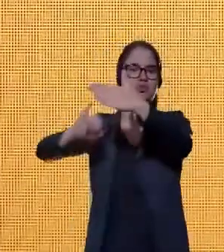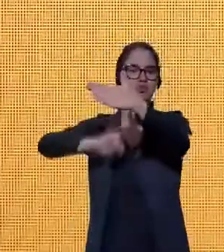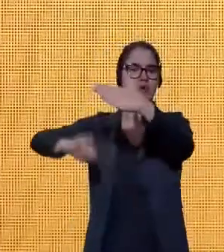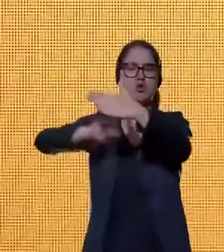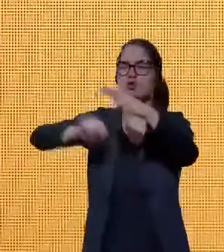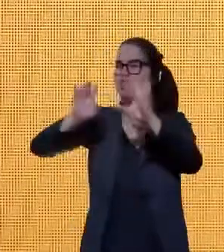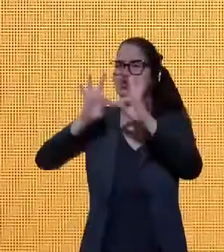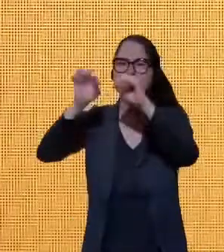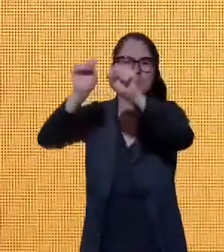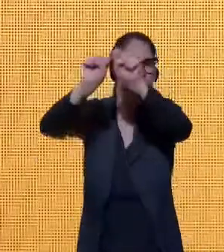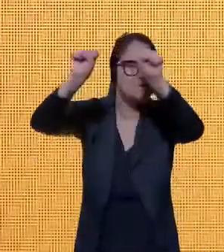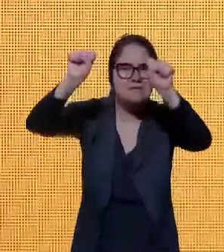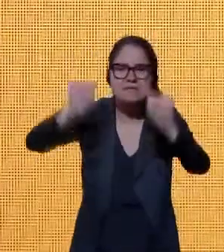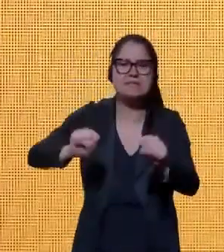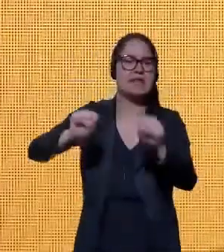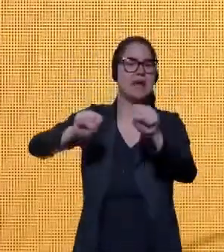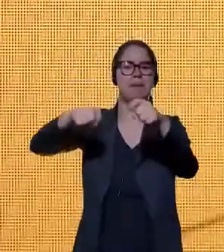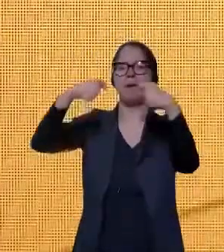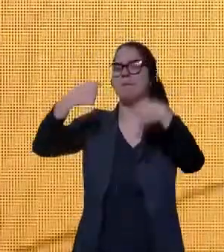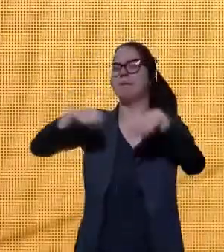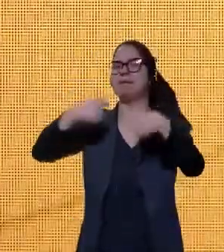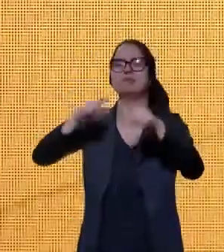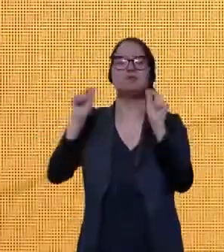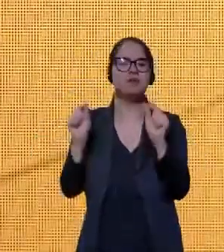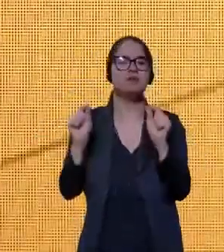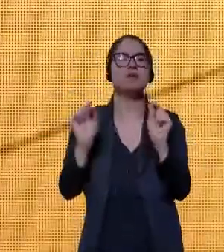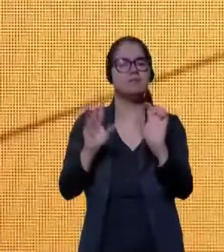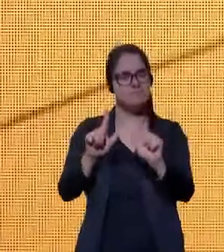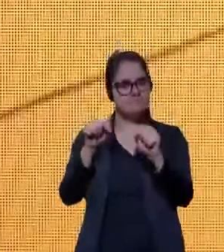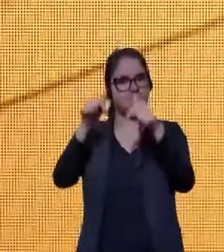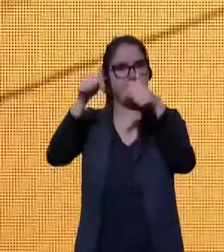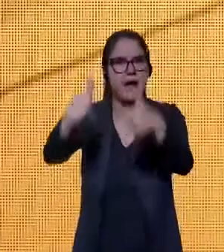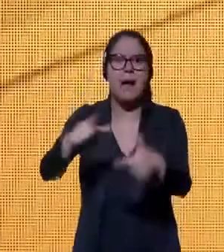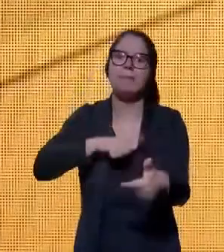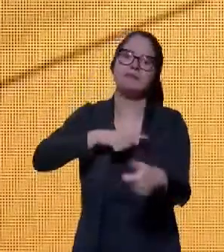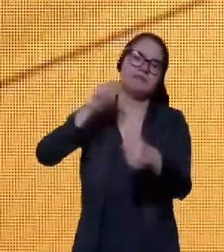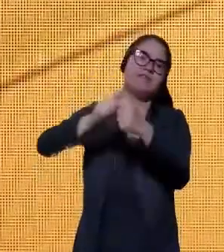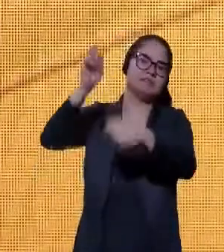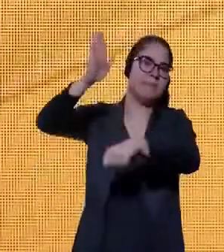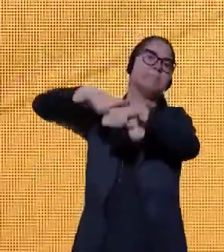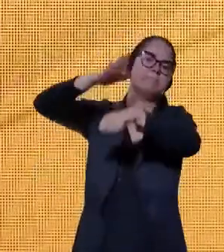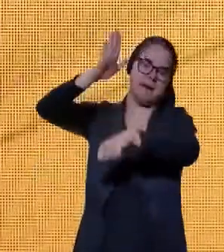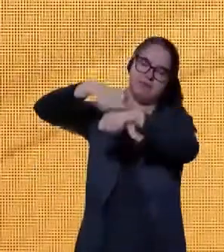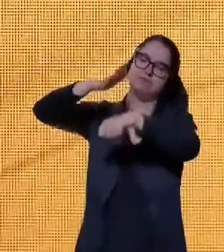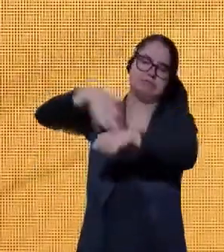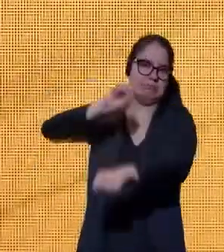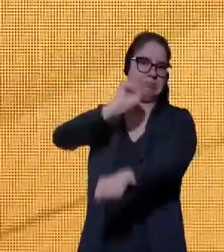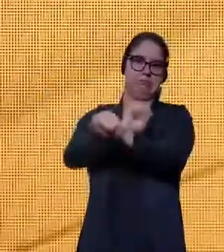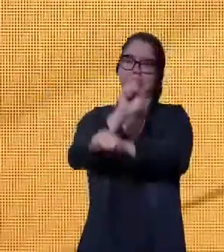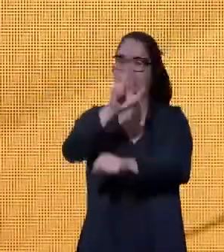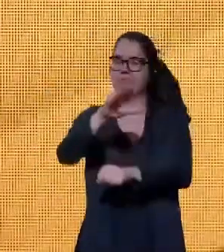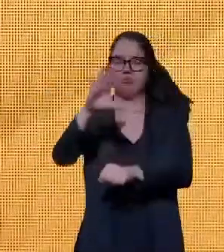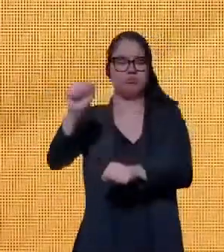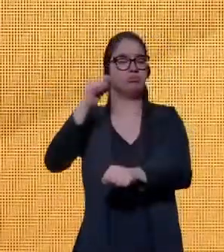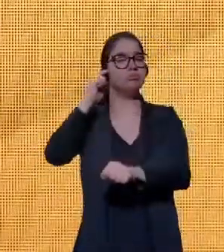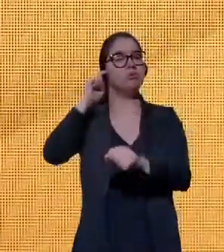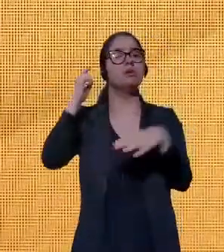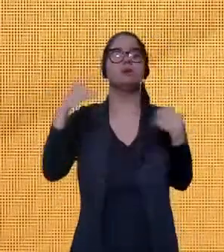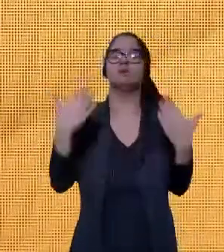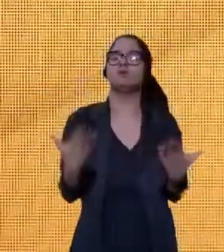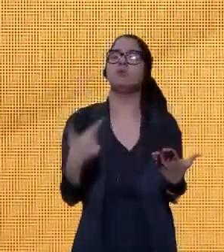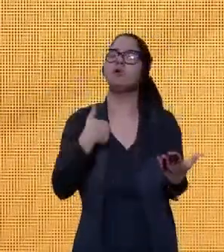o sistema para contribuir efetivamente na Agenda. Finalmente, eu encerro esta fala